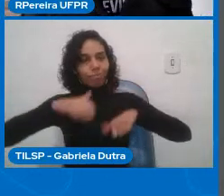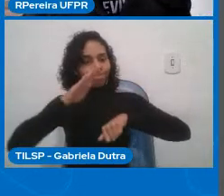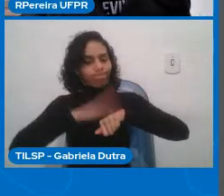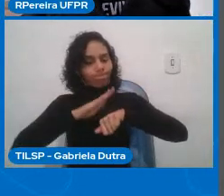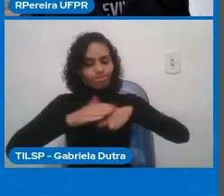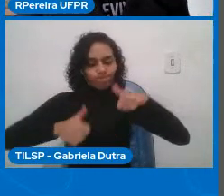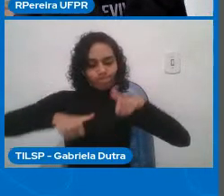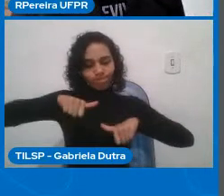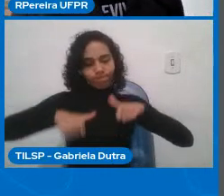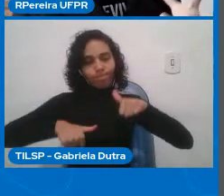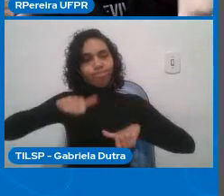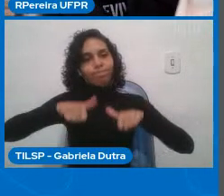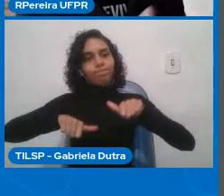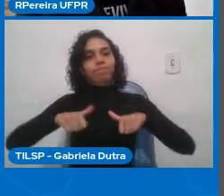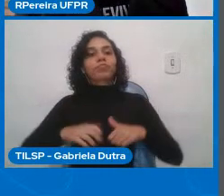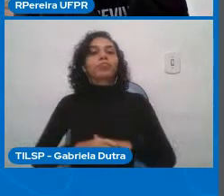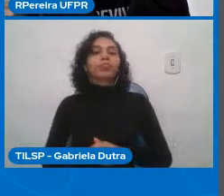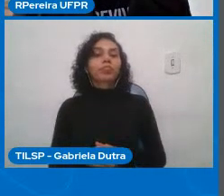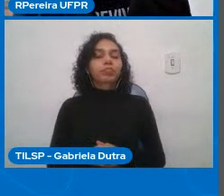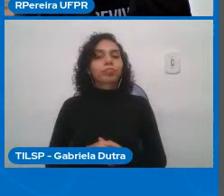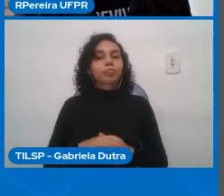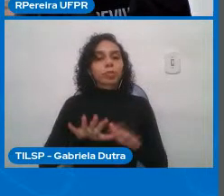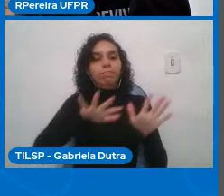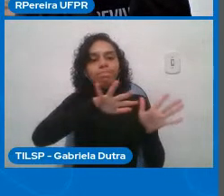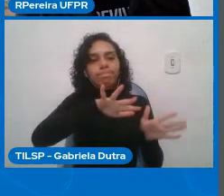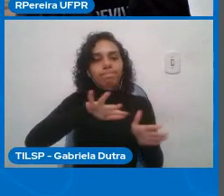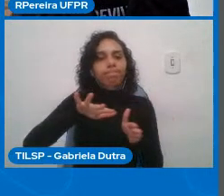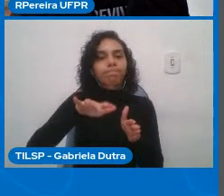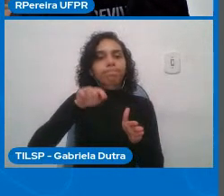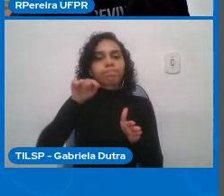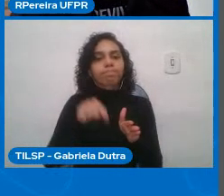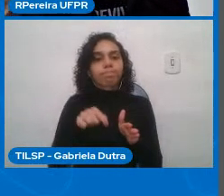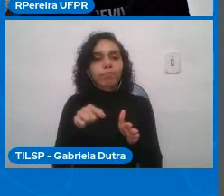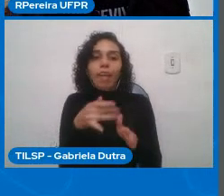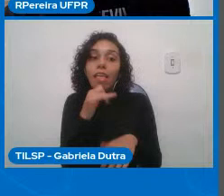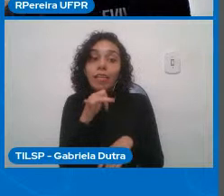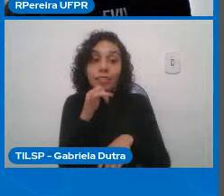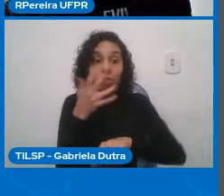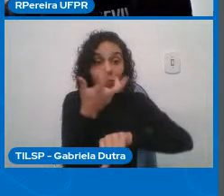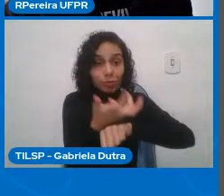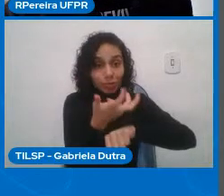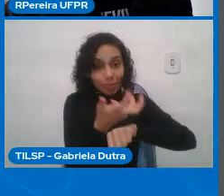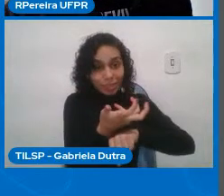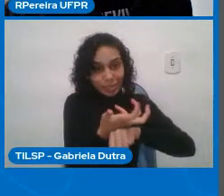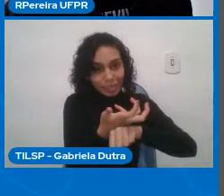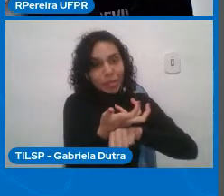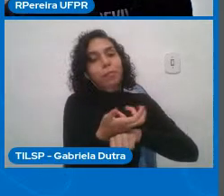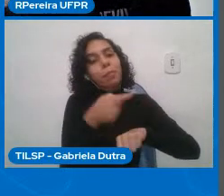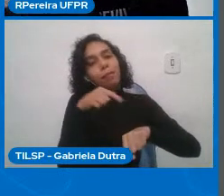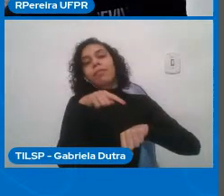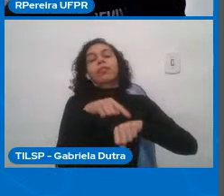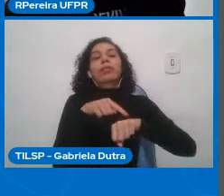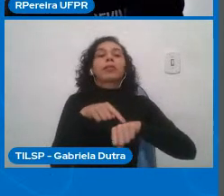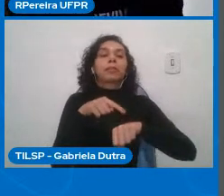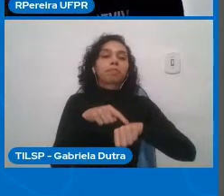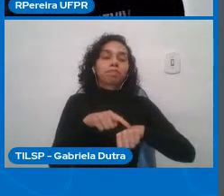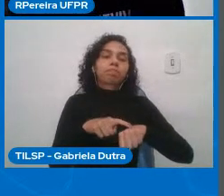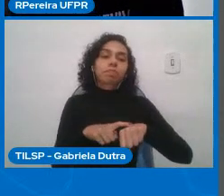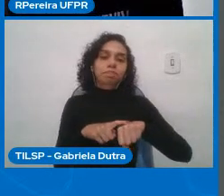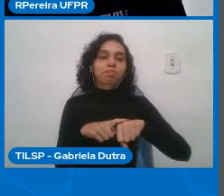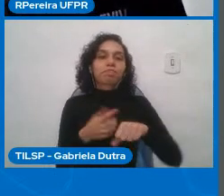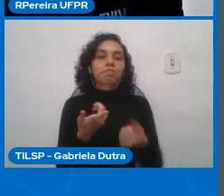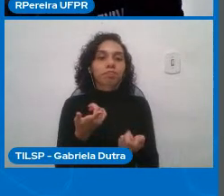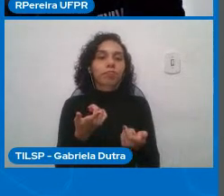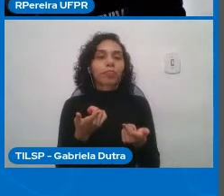então fechando nesse meu exemplo aí de disciplina eu reforço que esse é um dos exemplos de como nós temos tentado